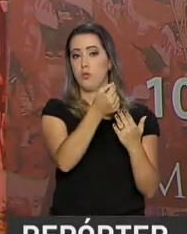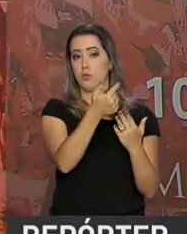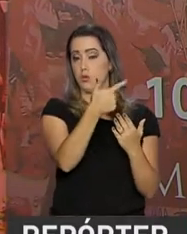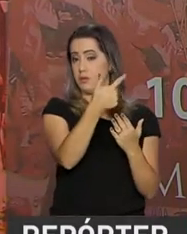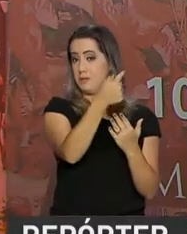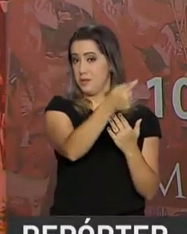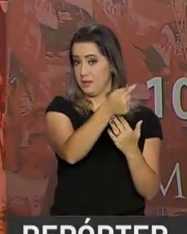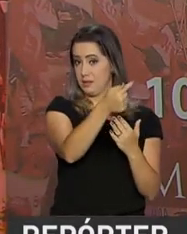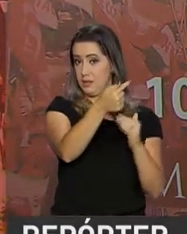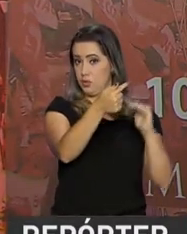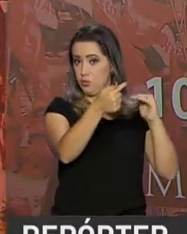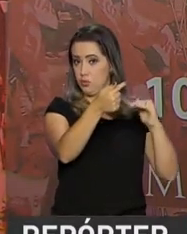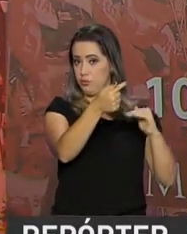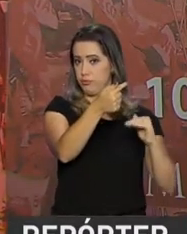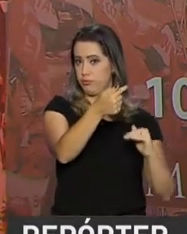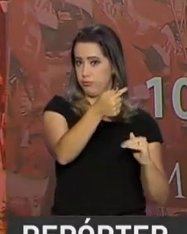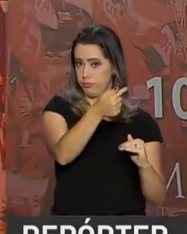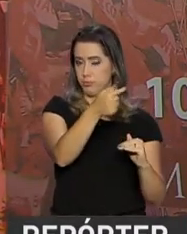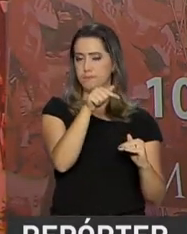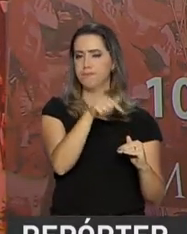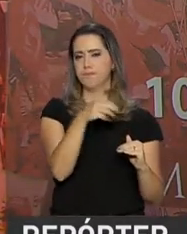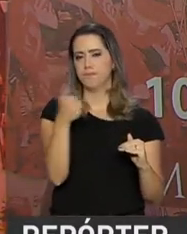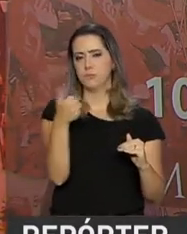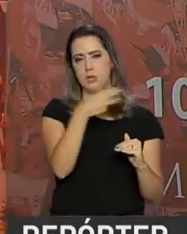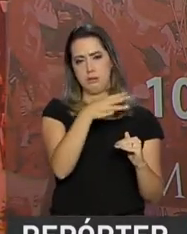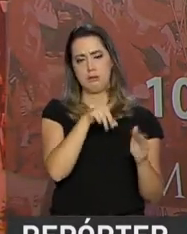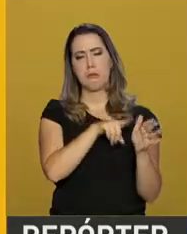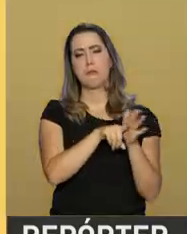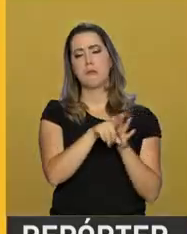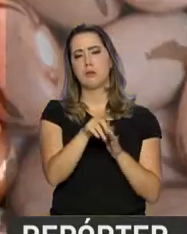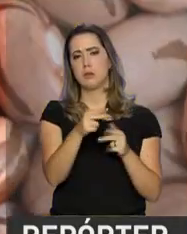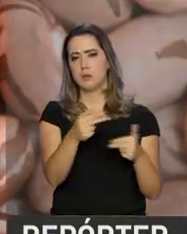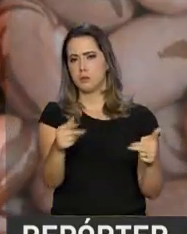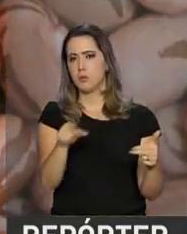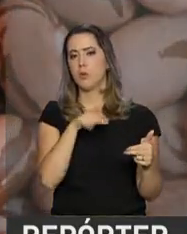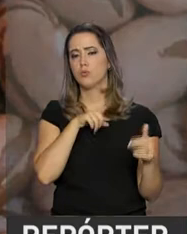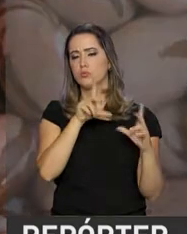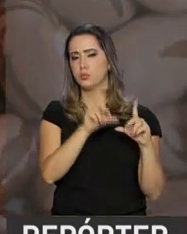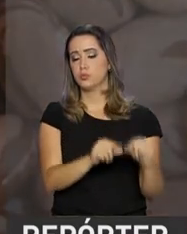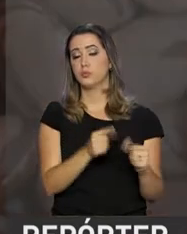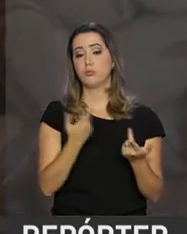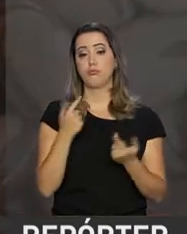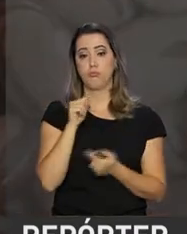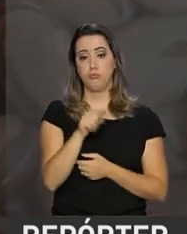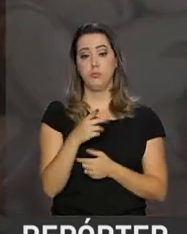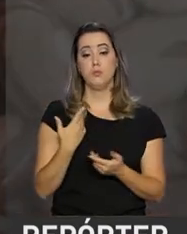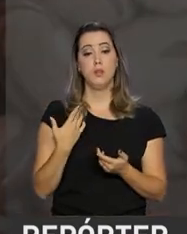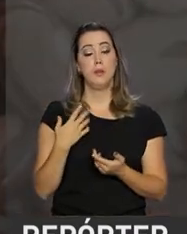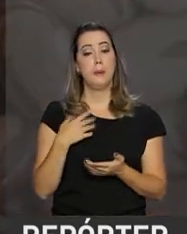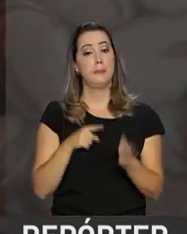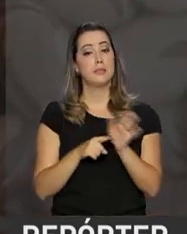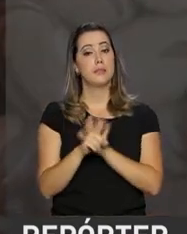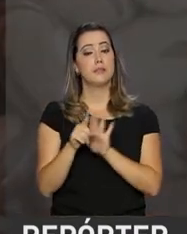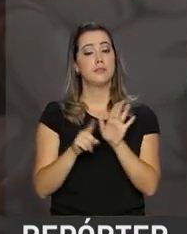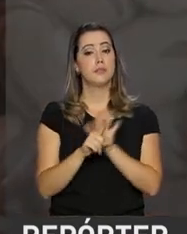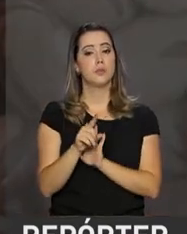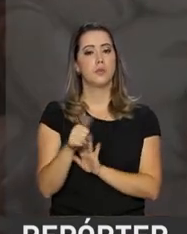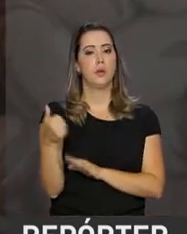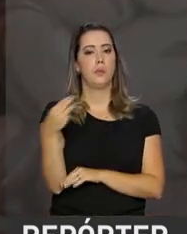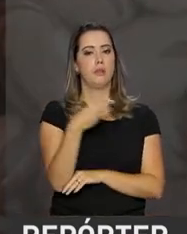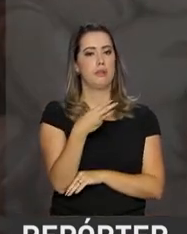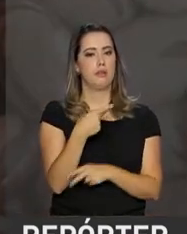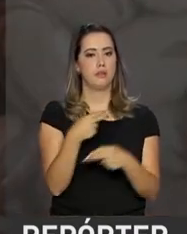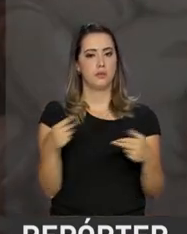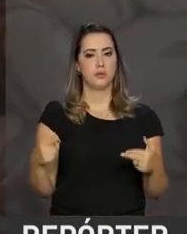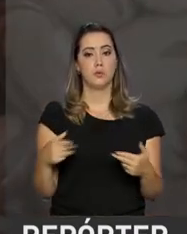13 produtos pesquisados tiveram uma diminuição de seus preços. O levantamento do Diese levou em consideração os preços de 13